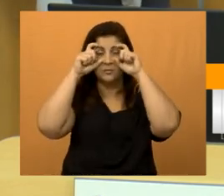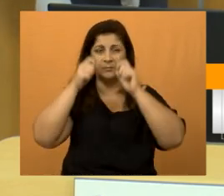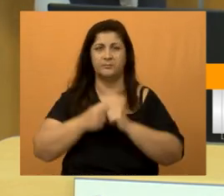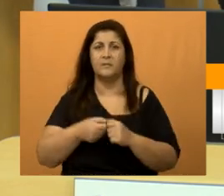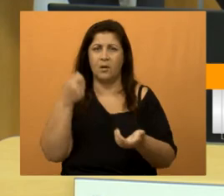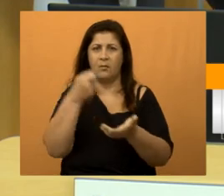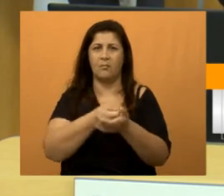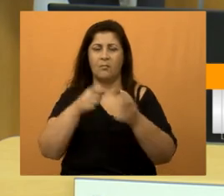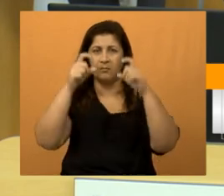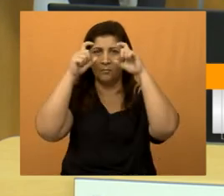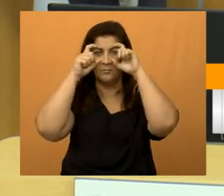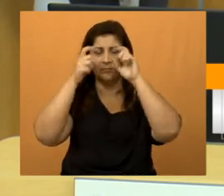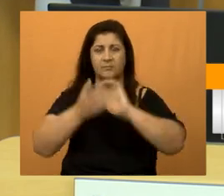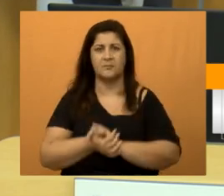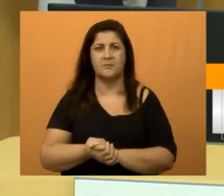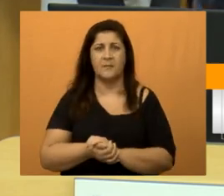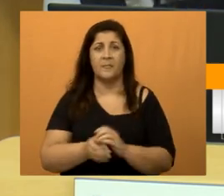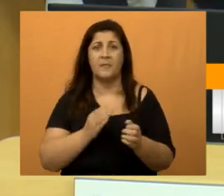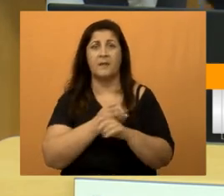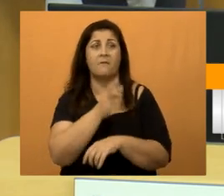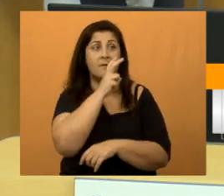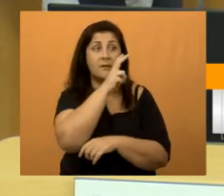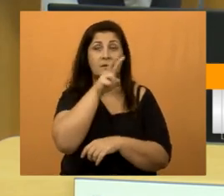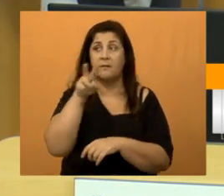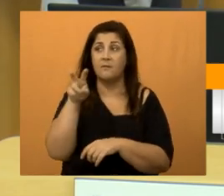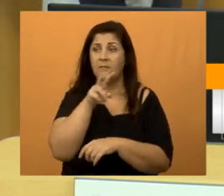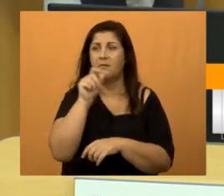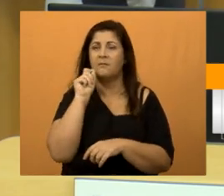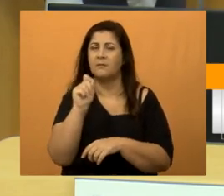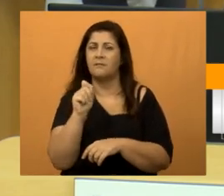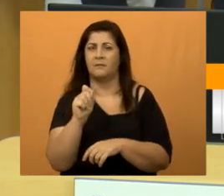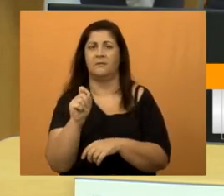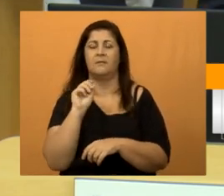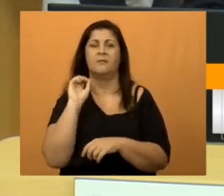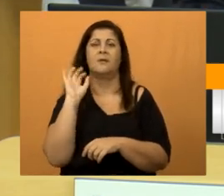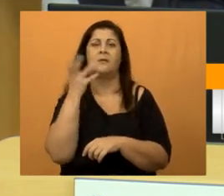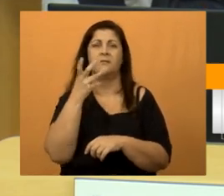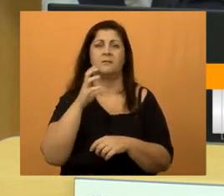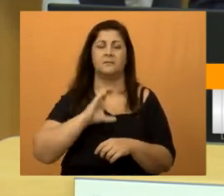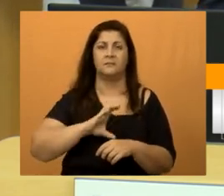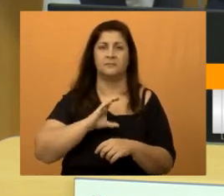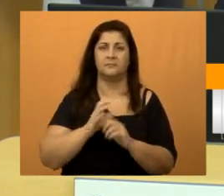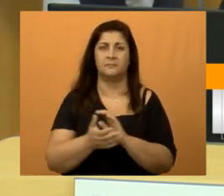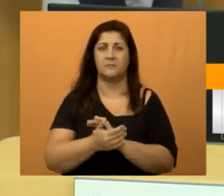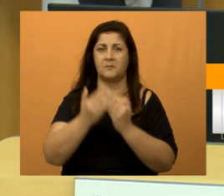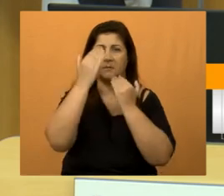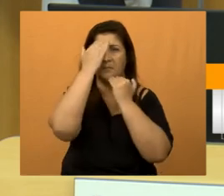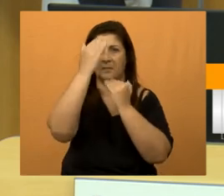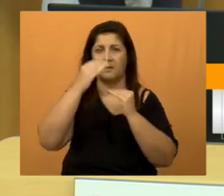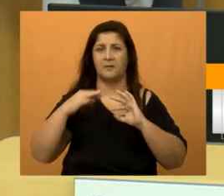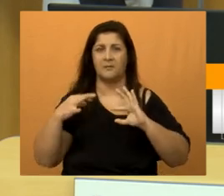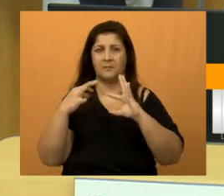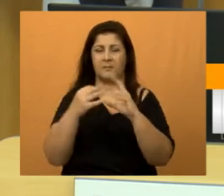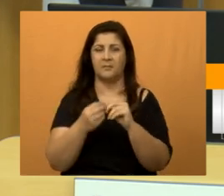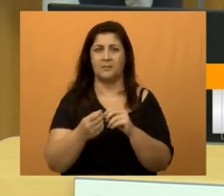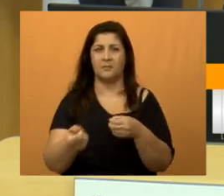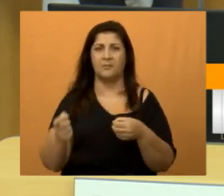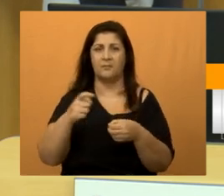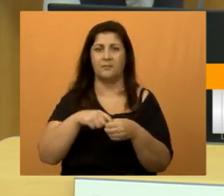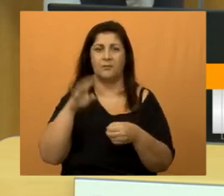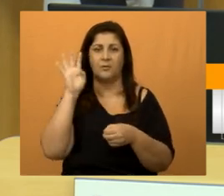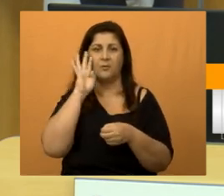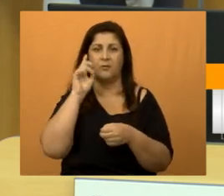compra o óculos e vai e fica olhando para ver a situação que existe na cidade de Acaraí. Obrigado a todos e volto quarta-feira se Deus